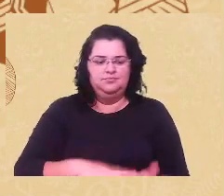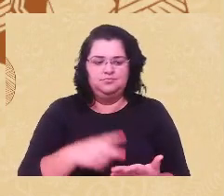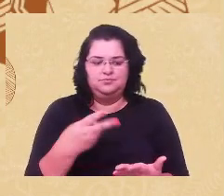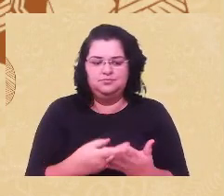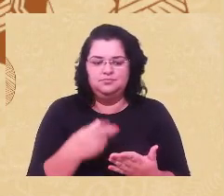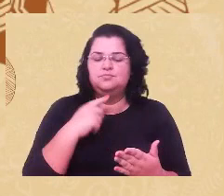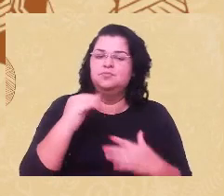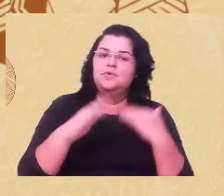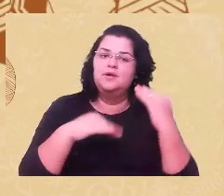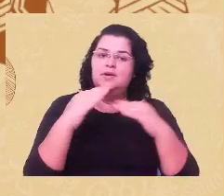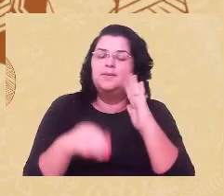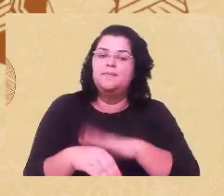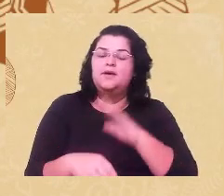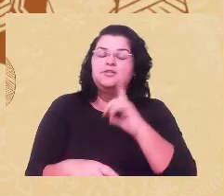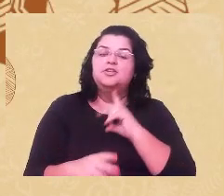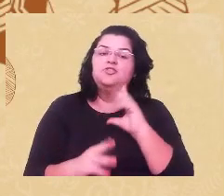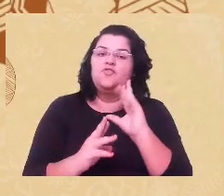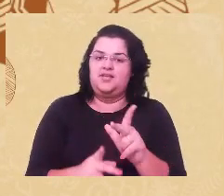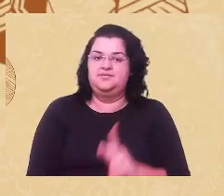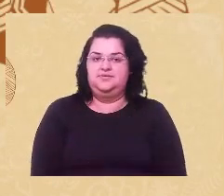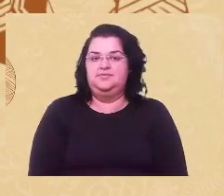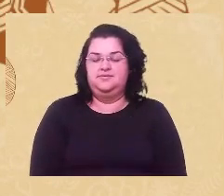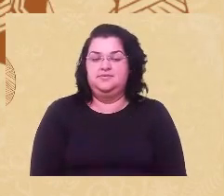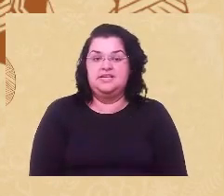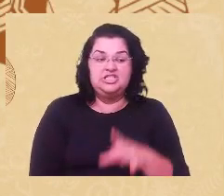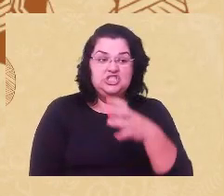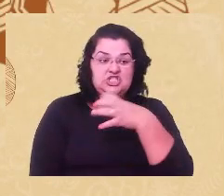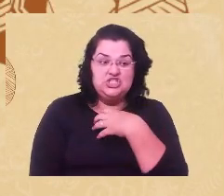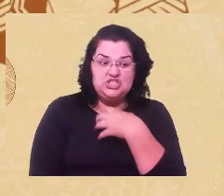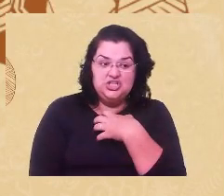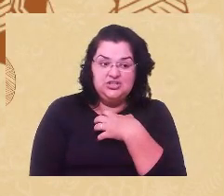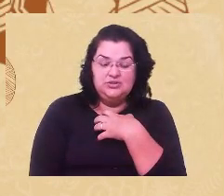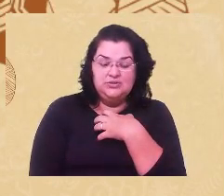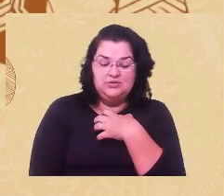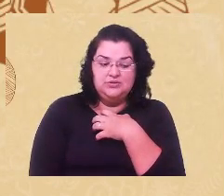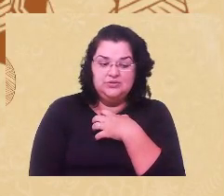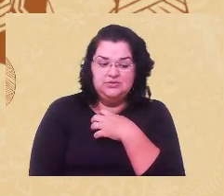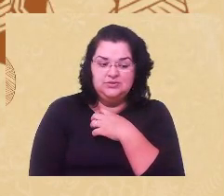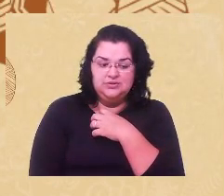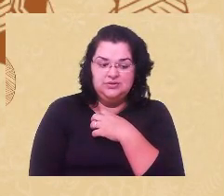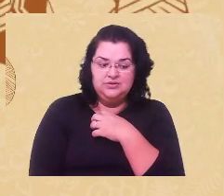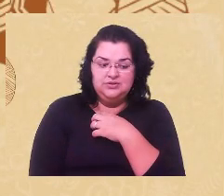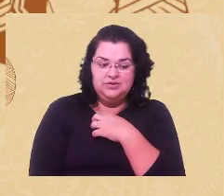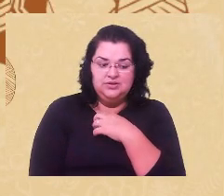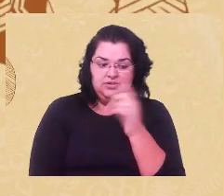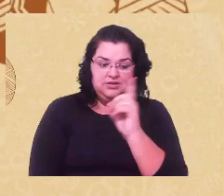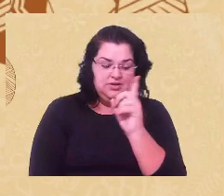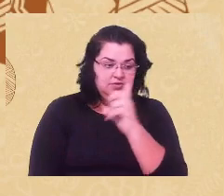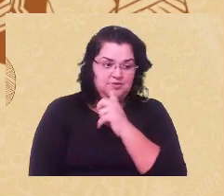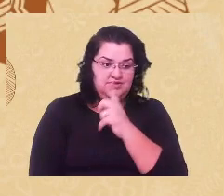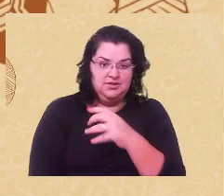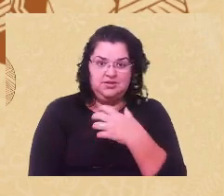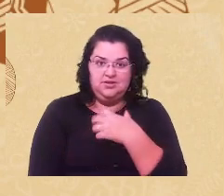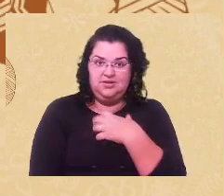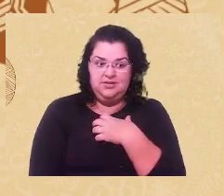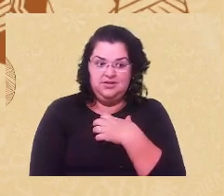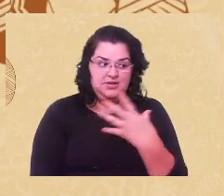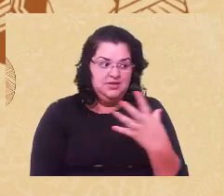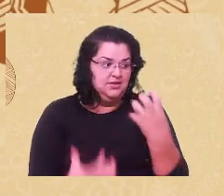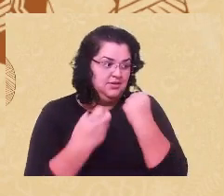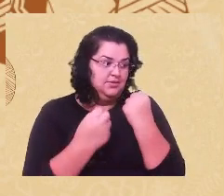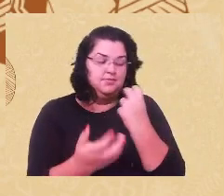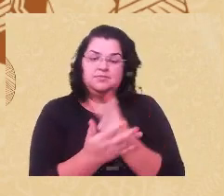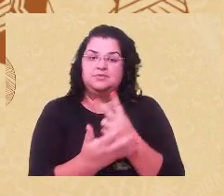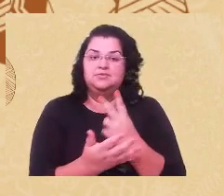mais diferenças. Mas o jeito de não cair na cilada e na armadilha de diferença não é refutar